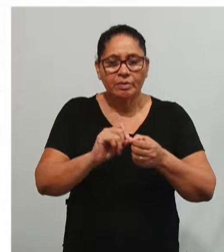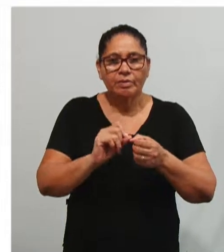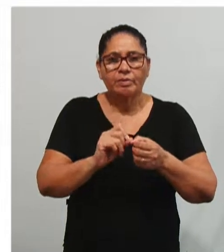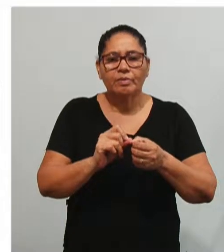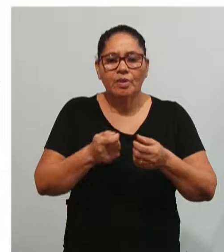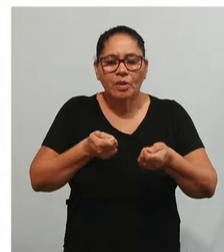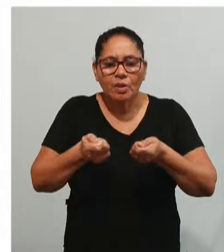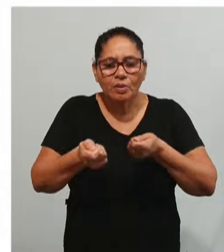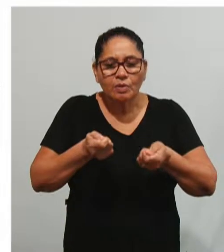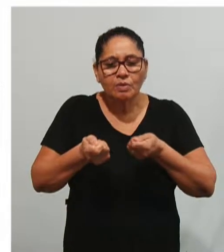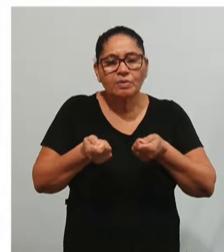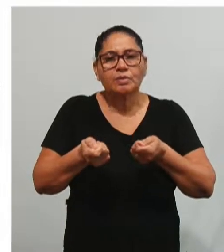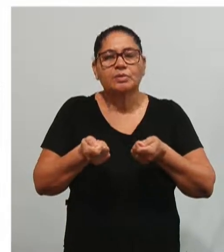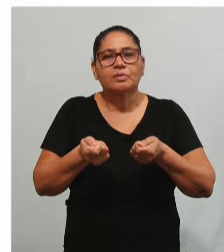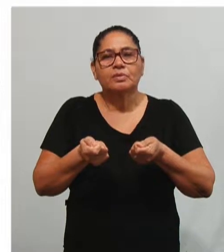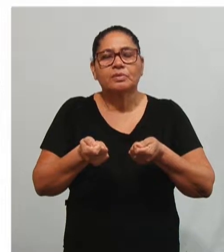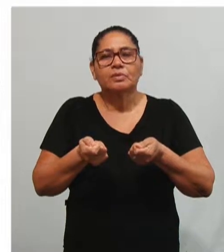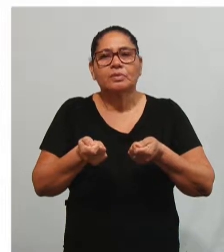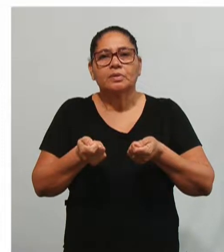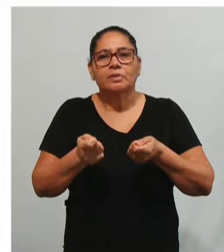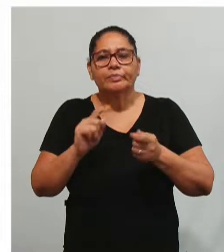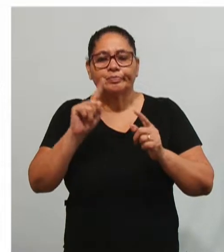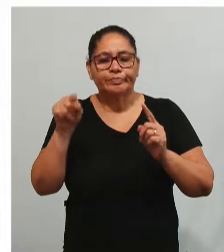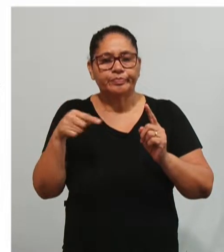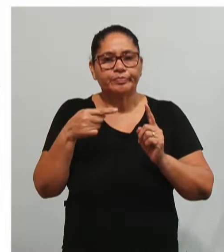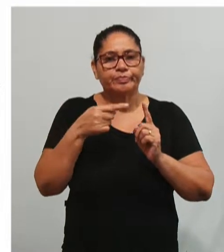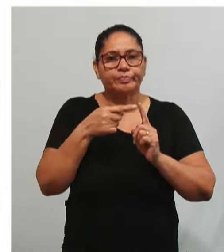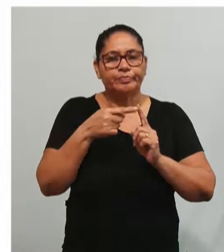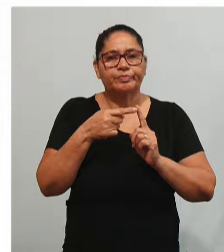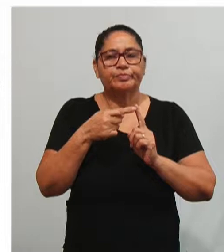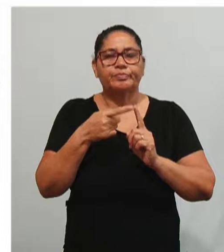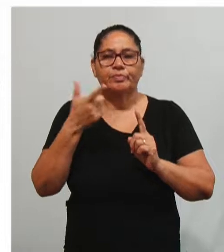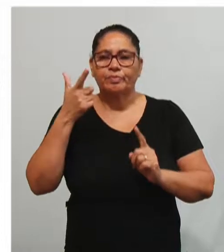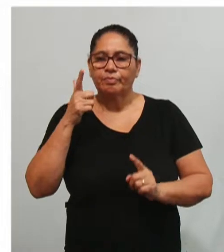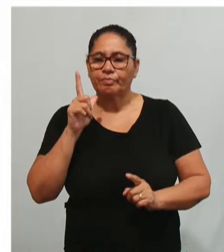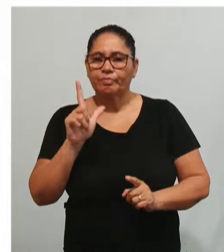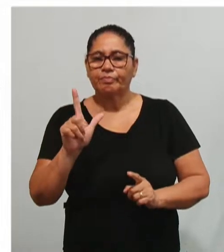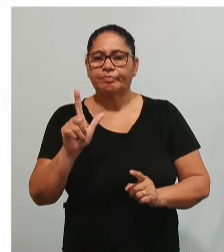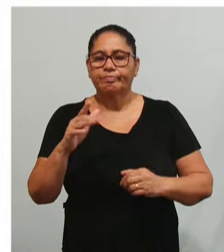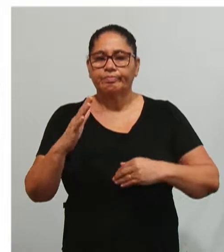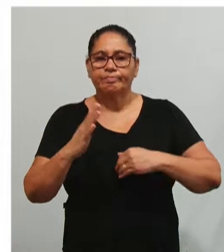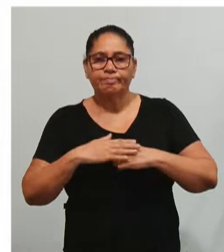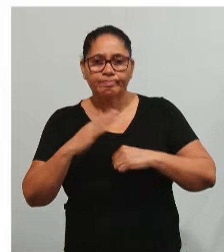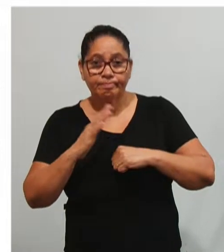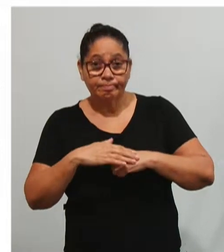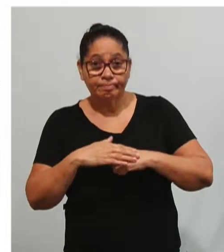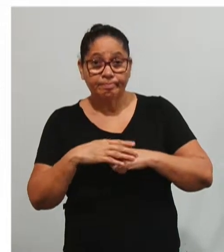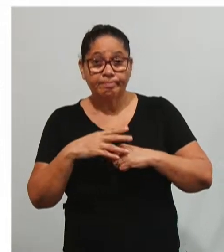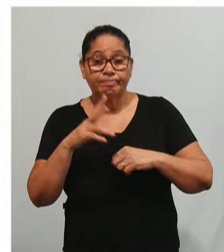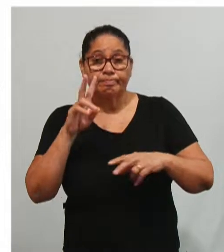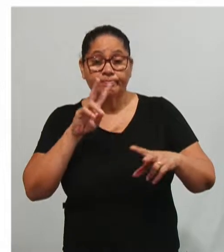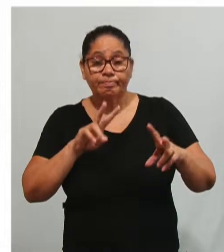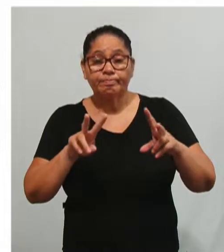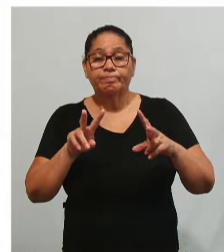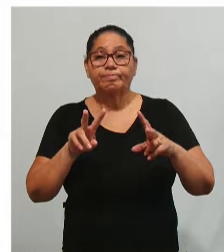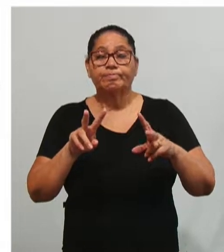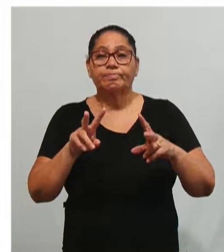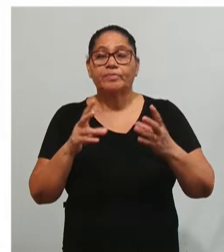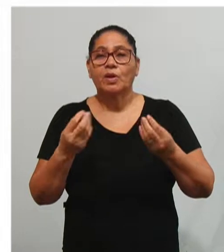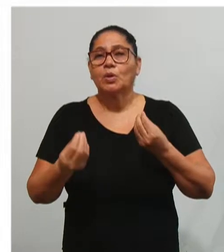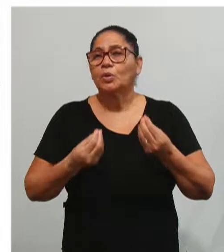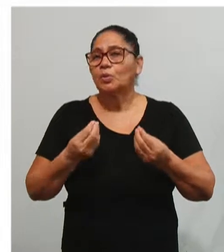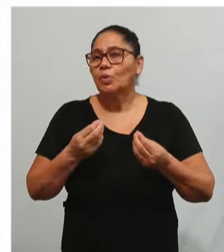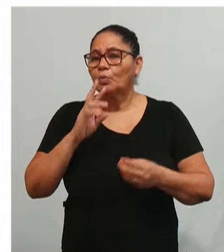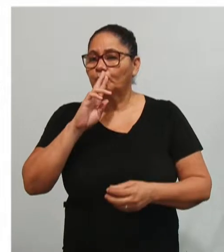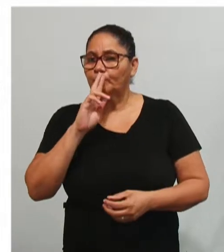controle e tendo um objetivo para alcançar as excelências em suas ações, visando o êxito no alcance dos